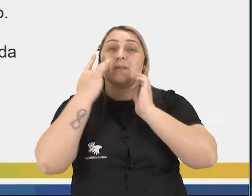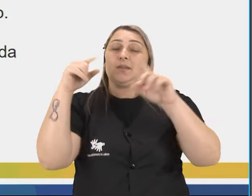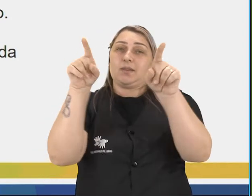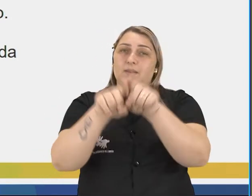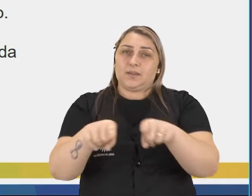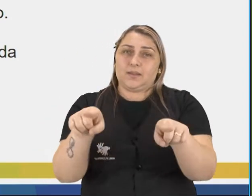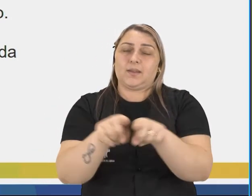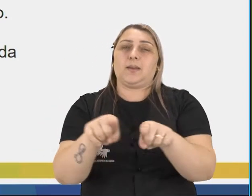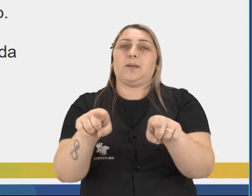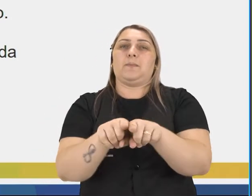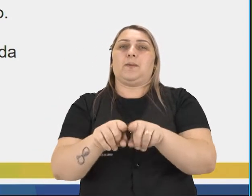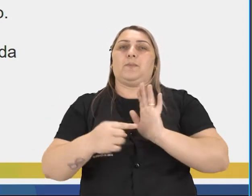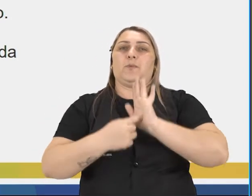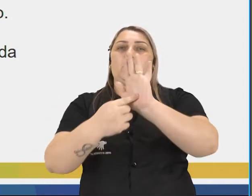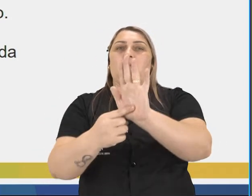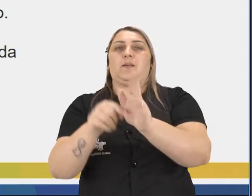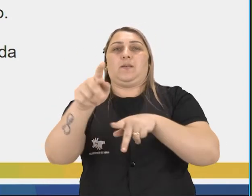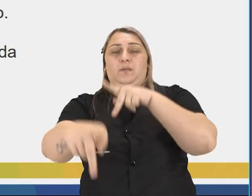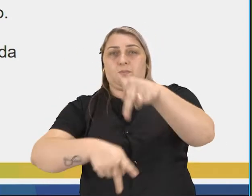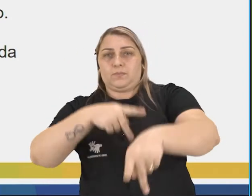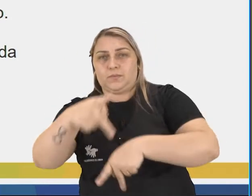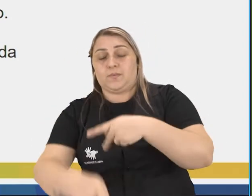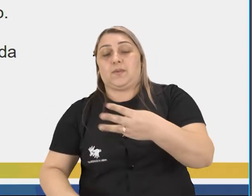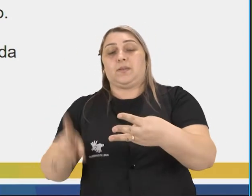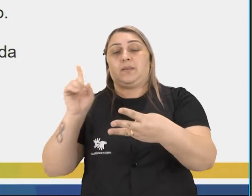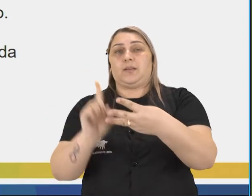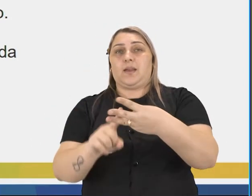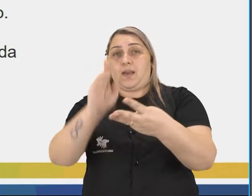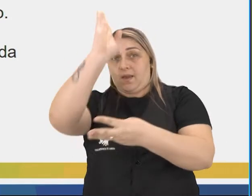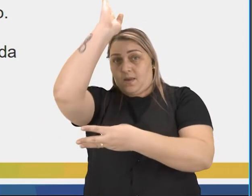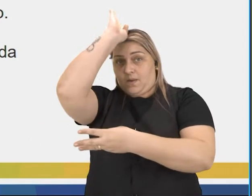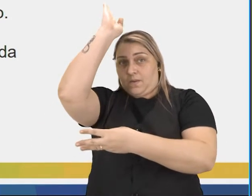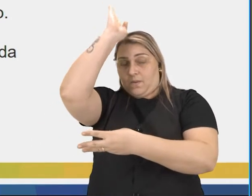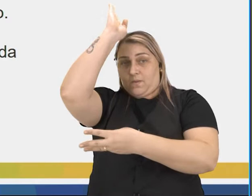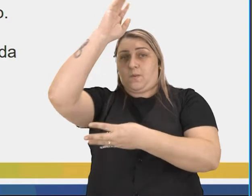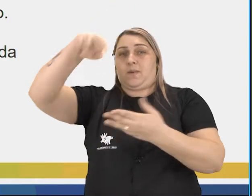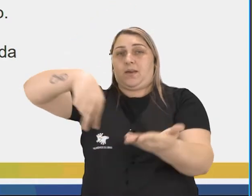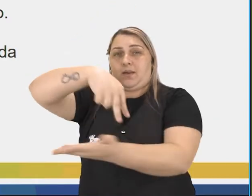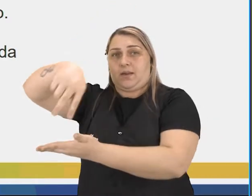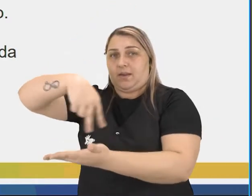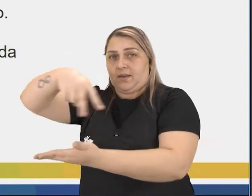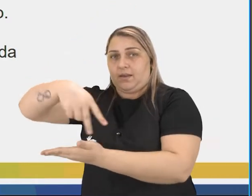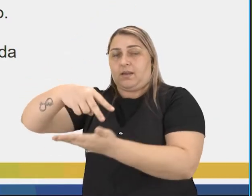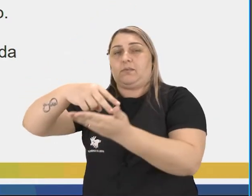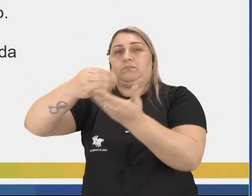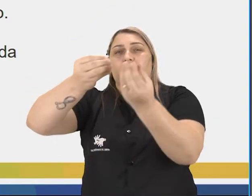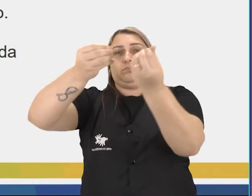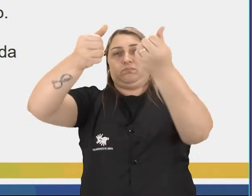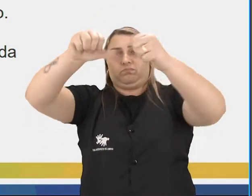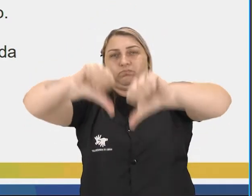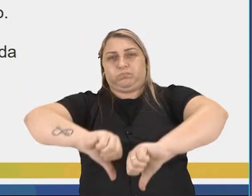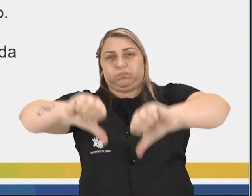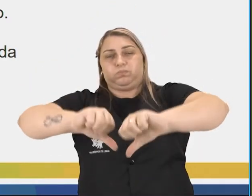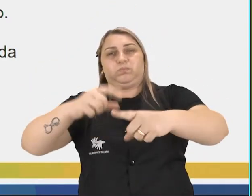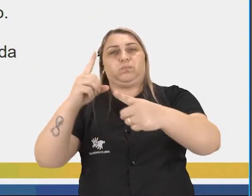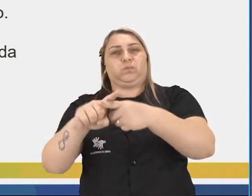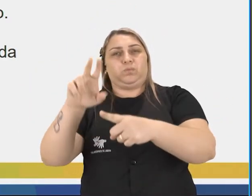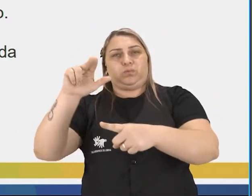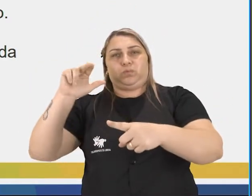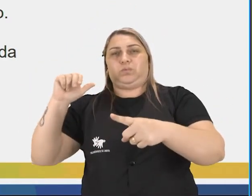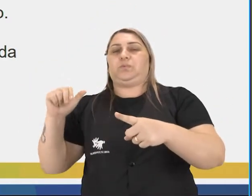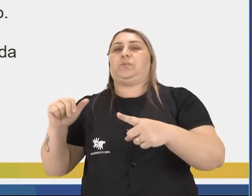também se manifestava no meio do coro. Já na Roma, a dança estava em decadência, pois nunca foi